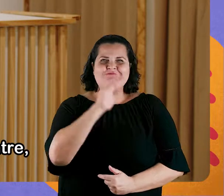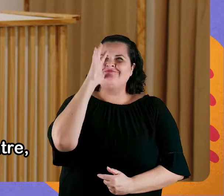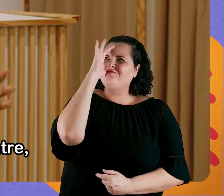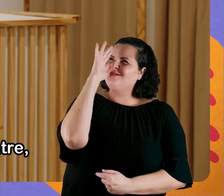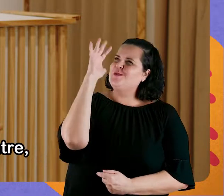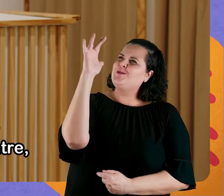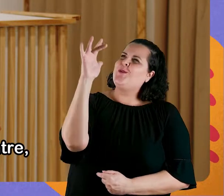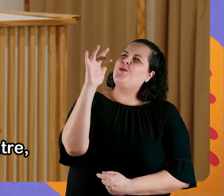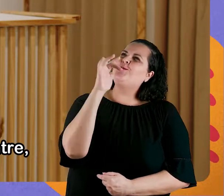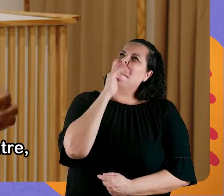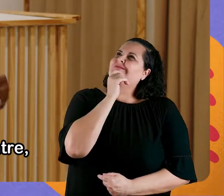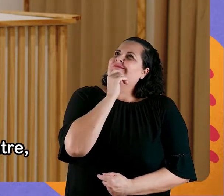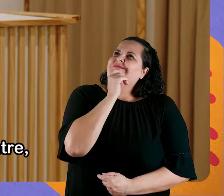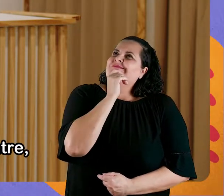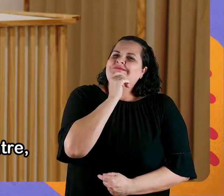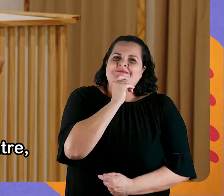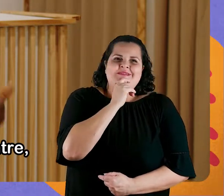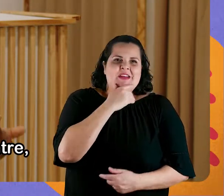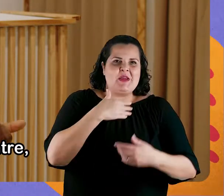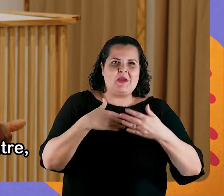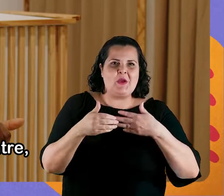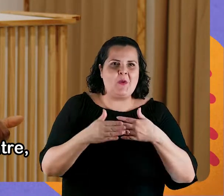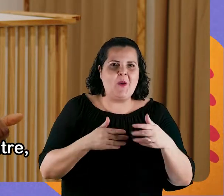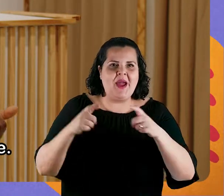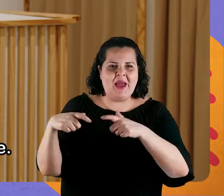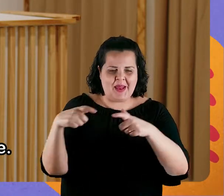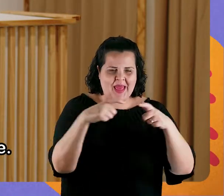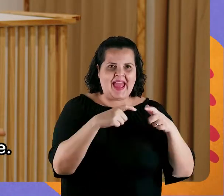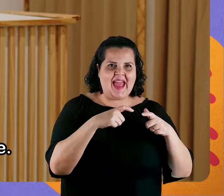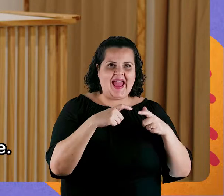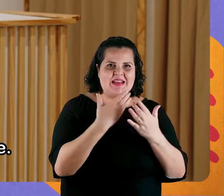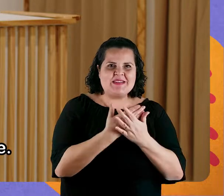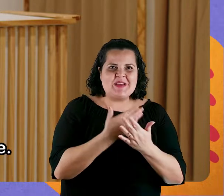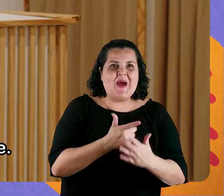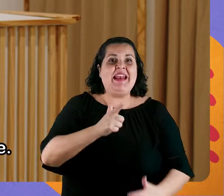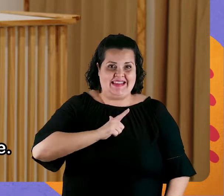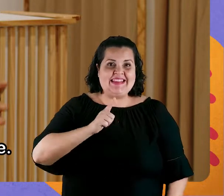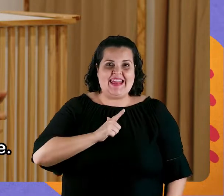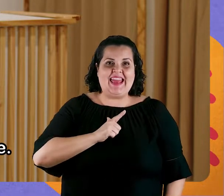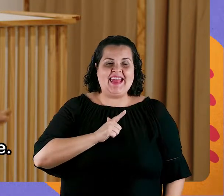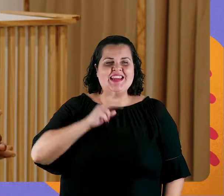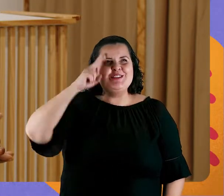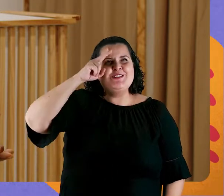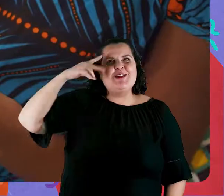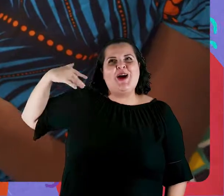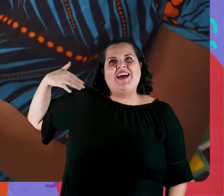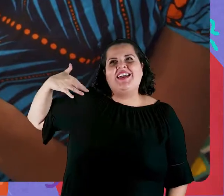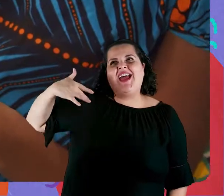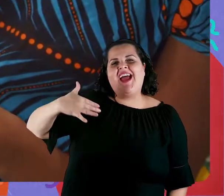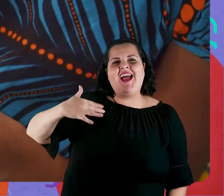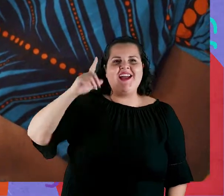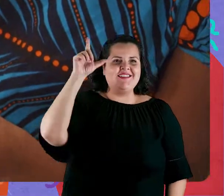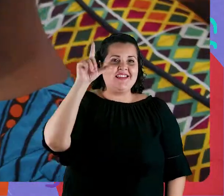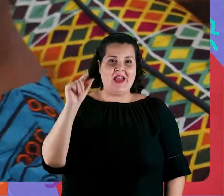chega um dia, que qualquer escola que você entra, aí tem a história da África presente. Porque